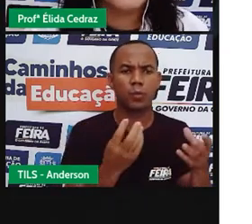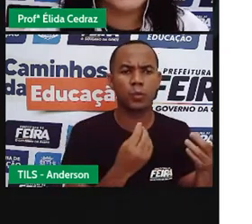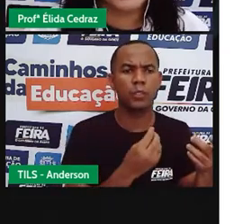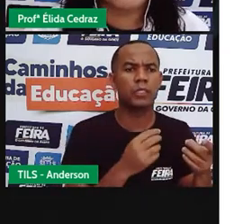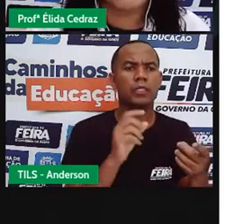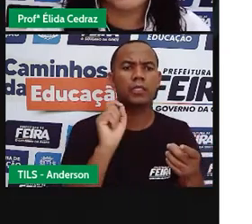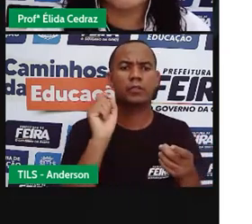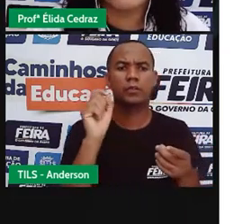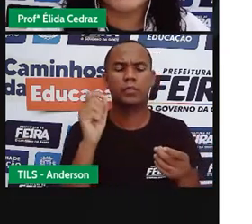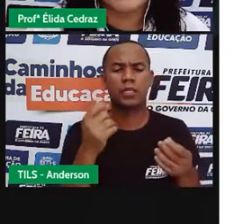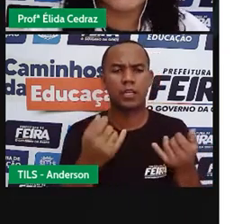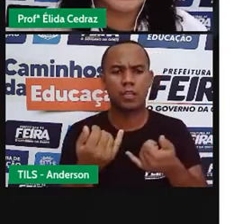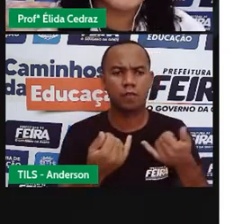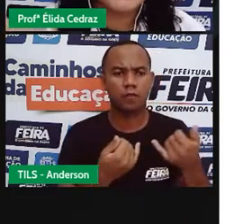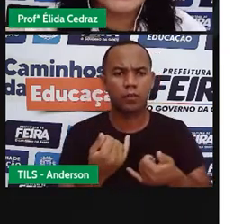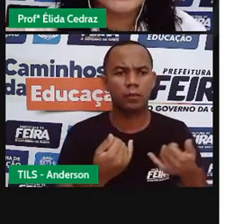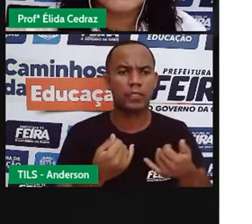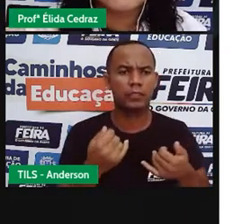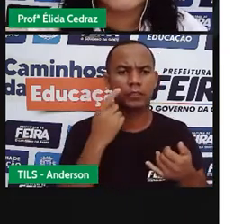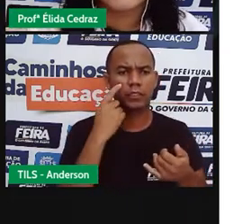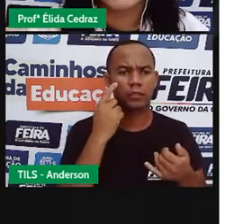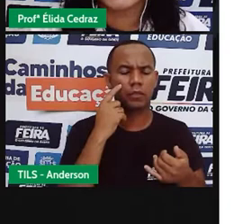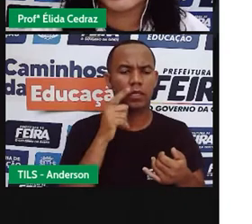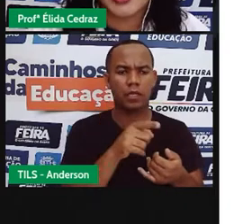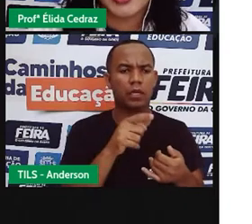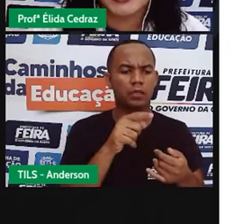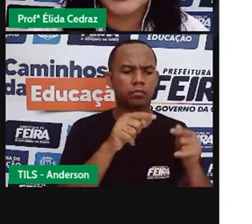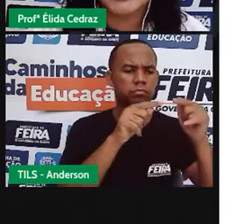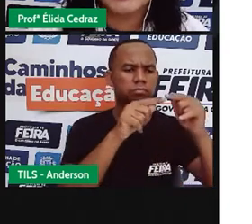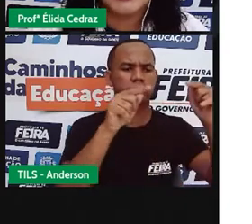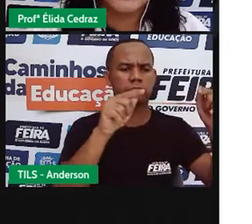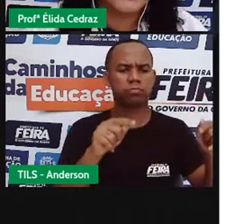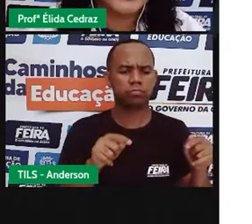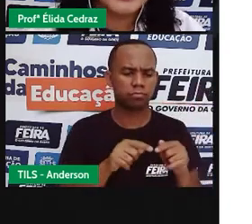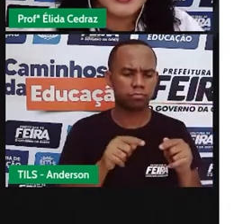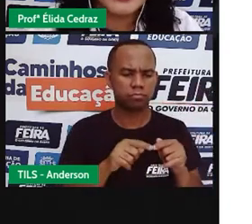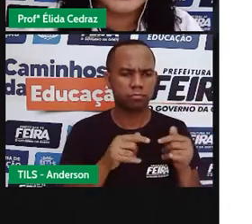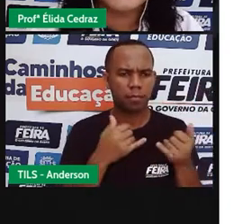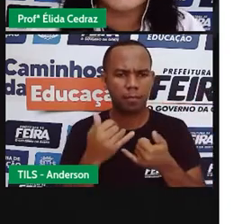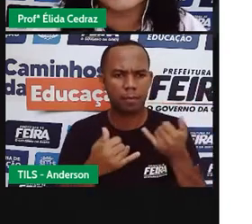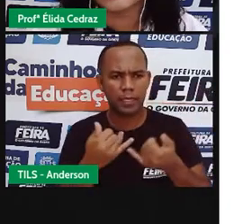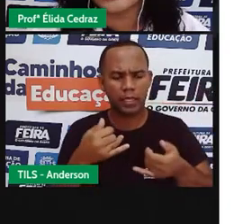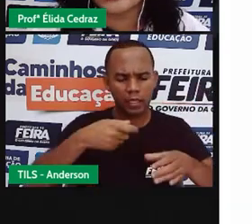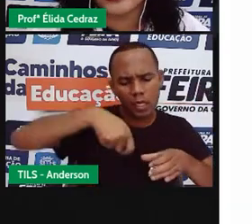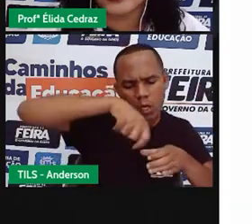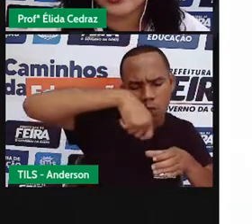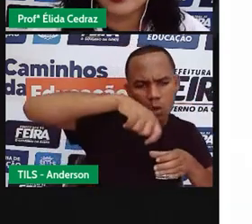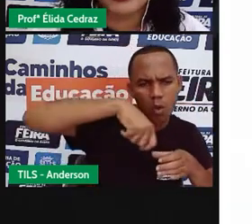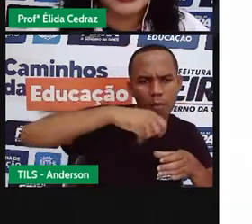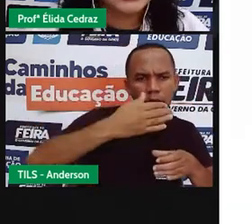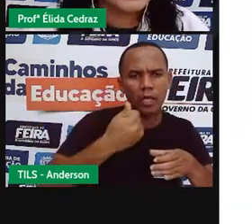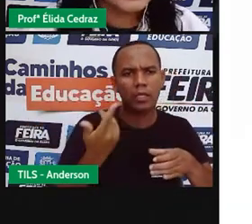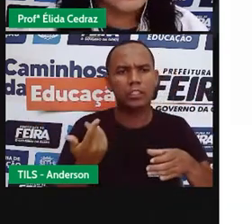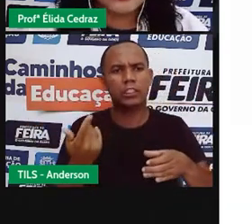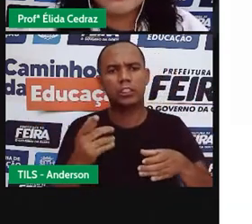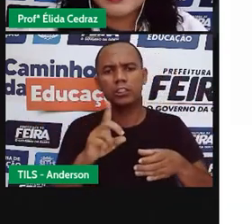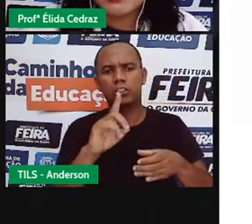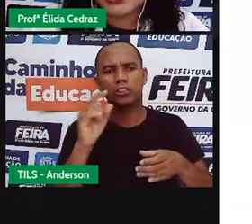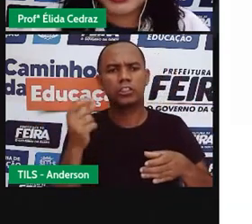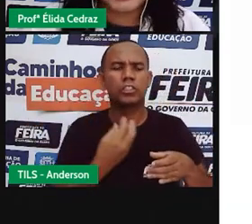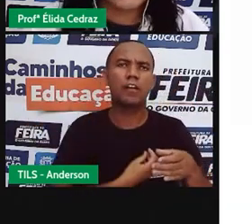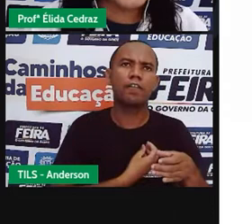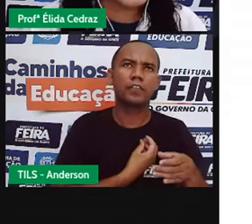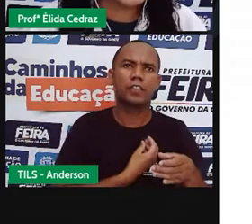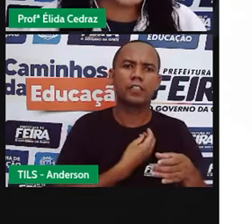onde a gente pode ver padrinhos, charges, culinária, o horóscopo. Do